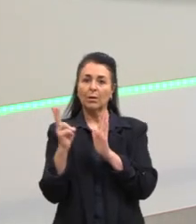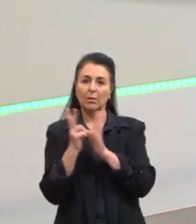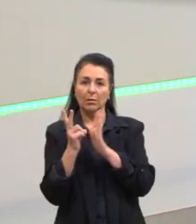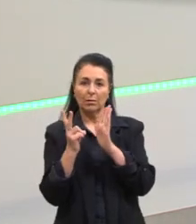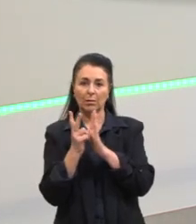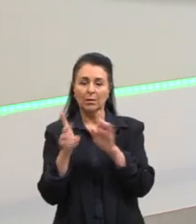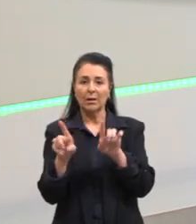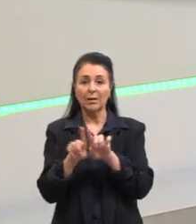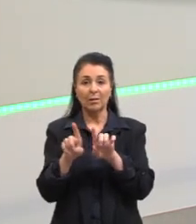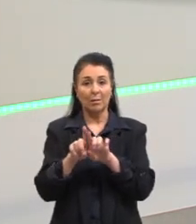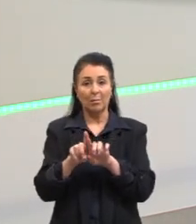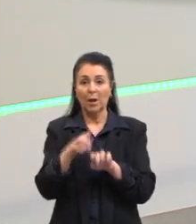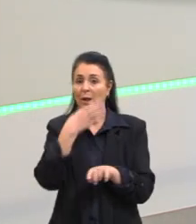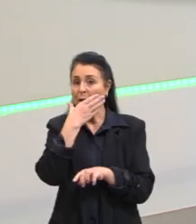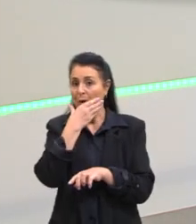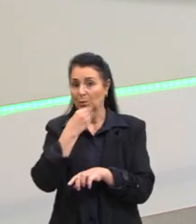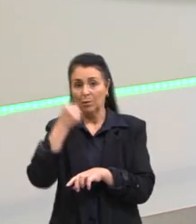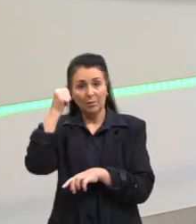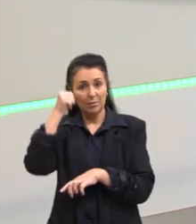branco.